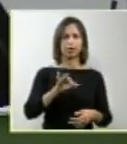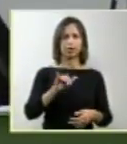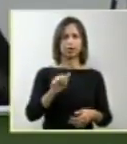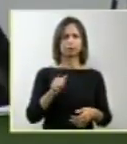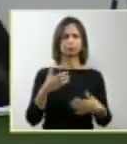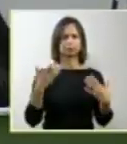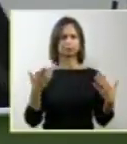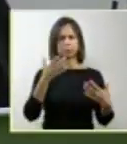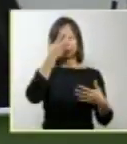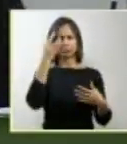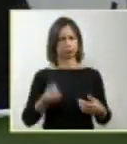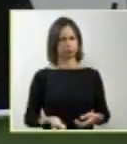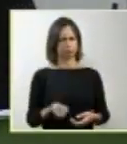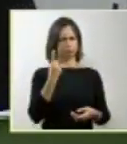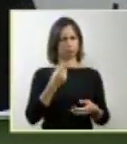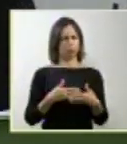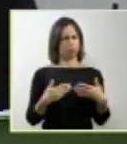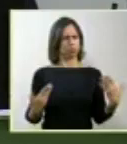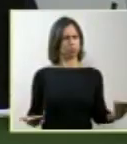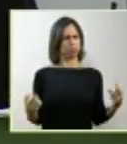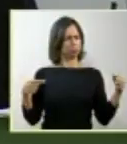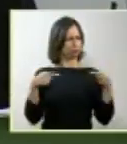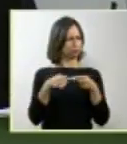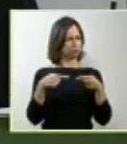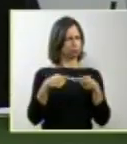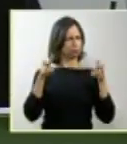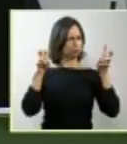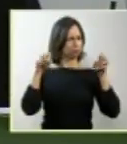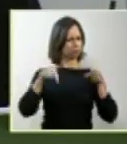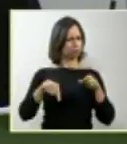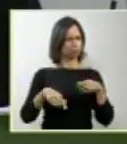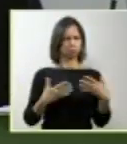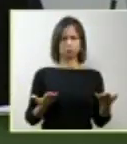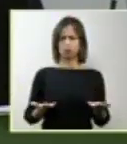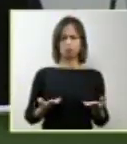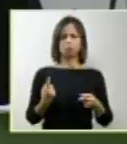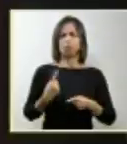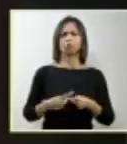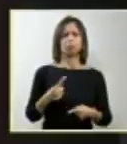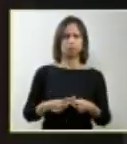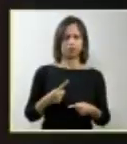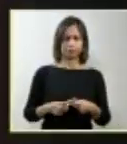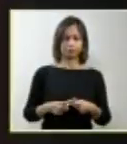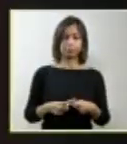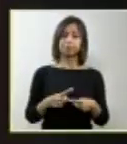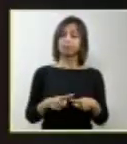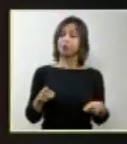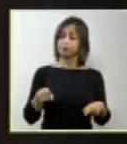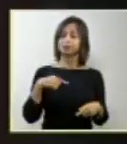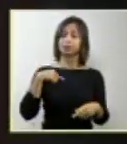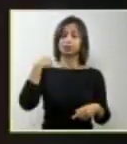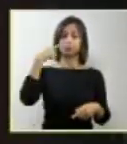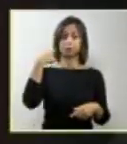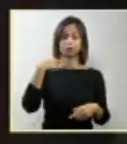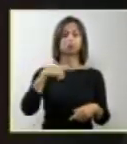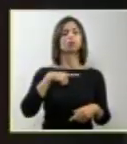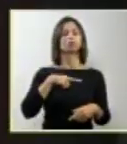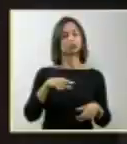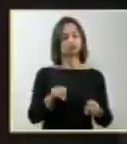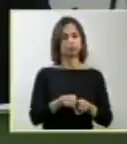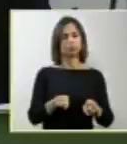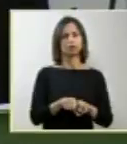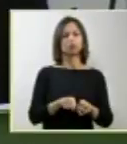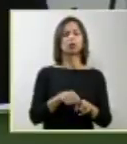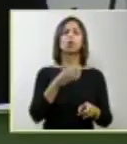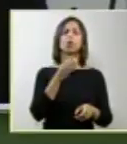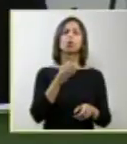um pouco assim, perplexos quanto ao comparecimento de sua excelência. Mas sua excelência é credenciado por